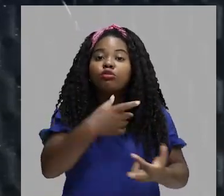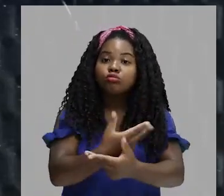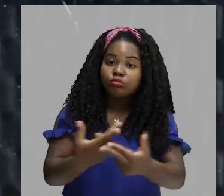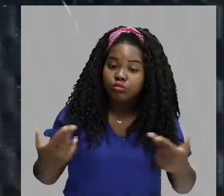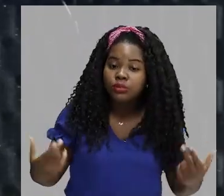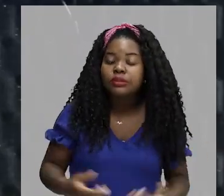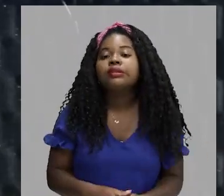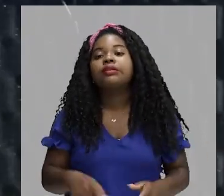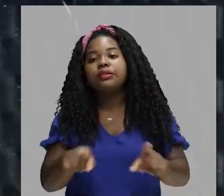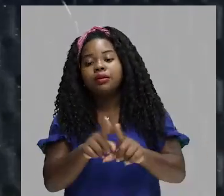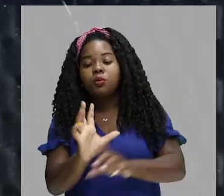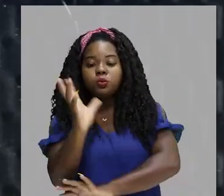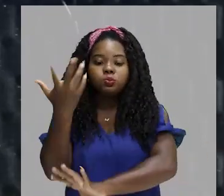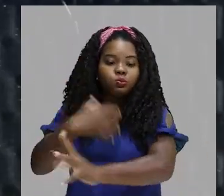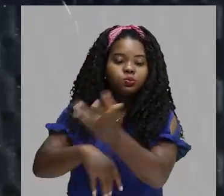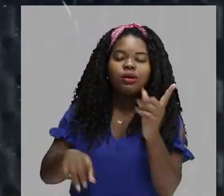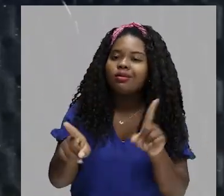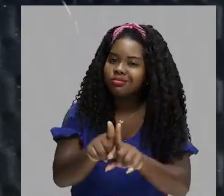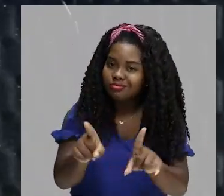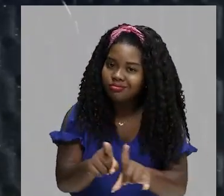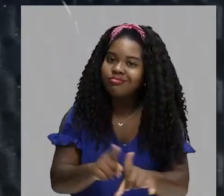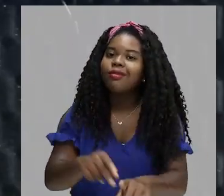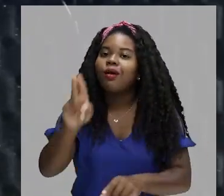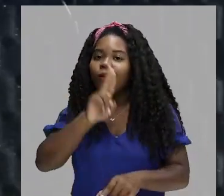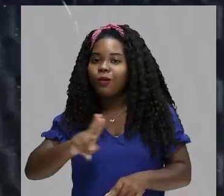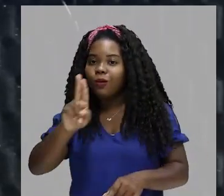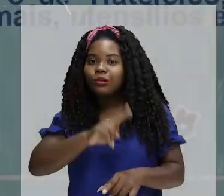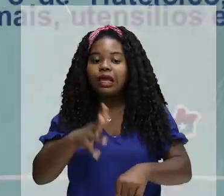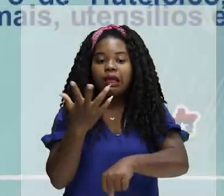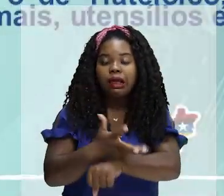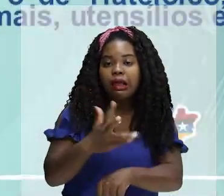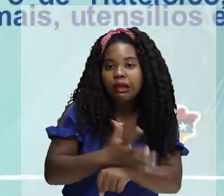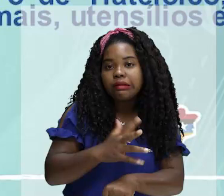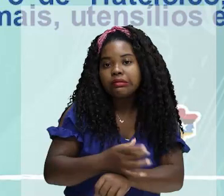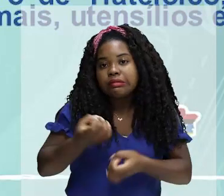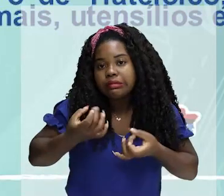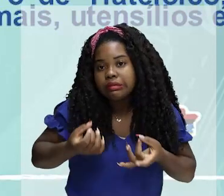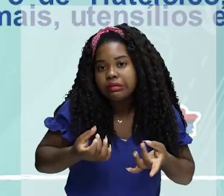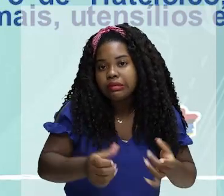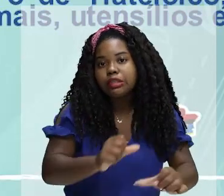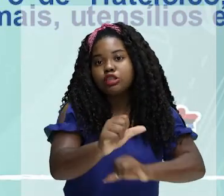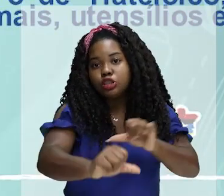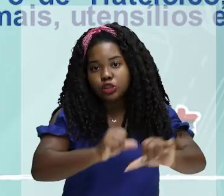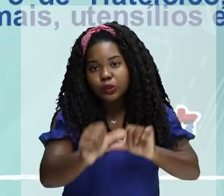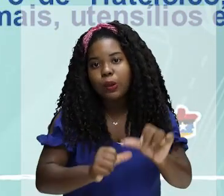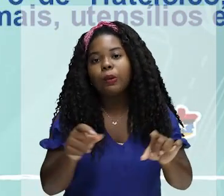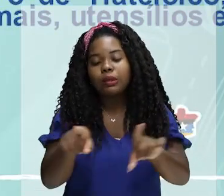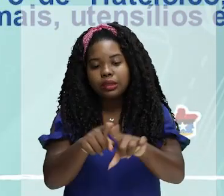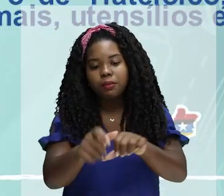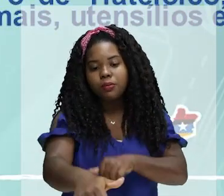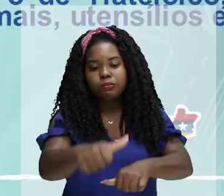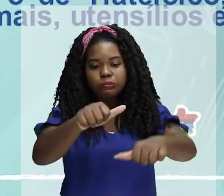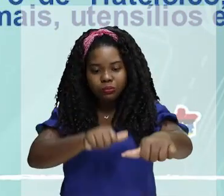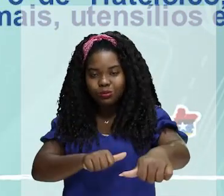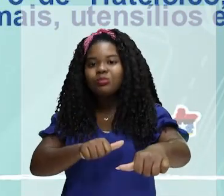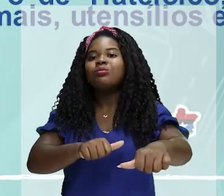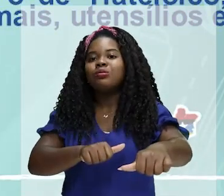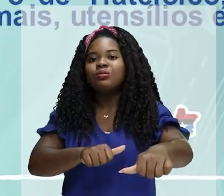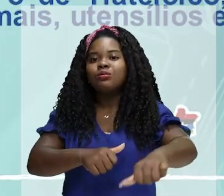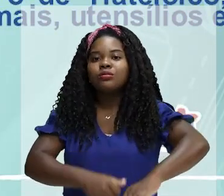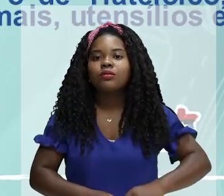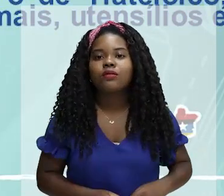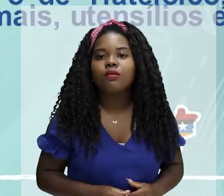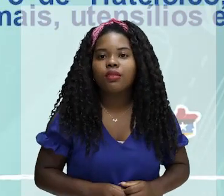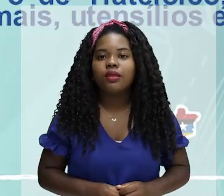e ervas medicinais. Então, eles usavam essas atividades no sistema de troca. Inclusive, chegaram a usar